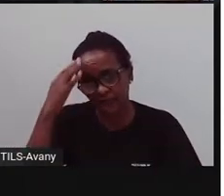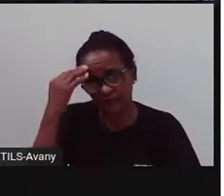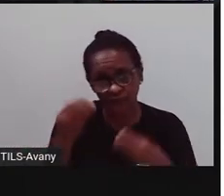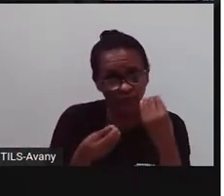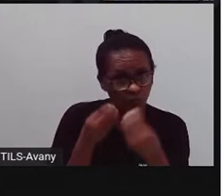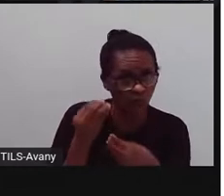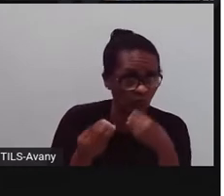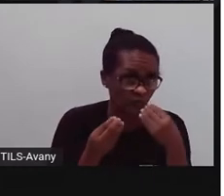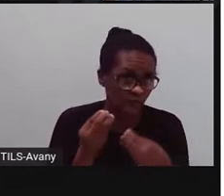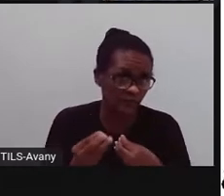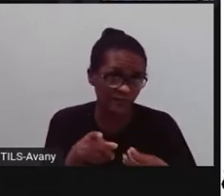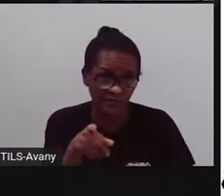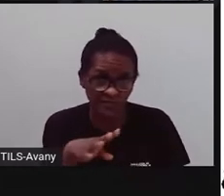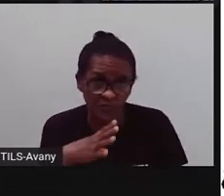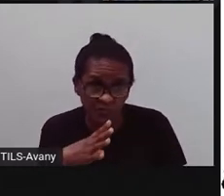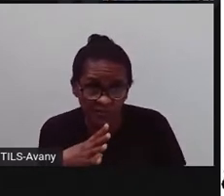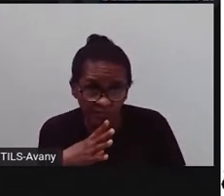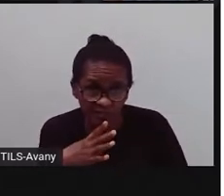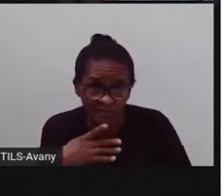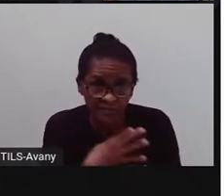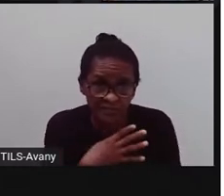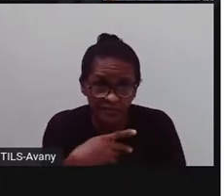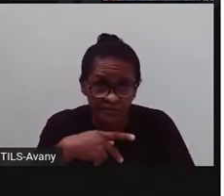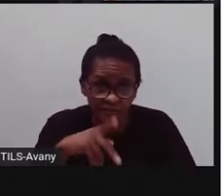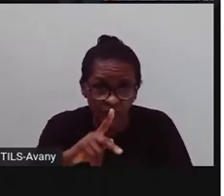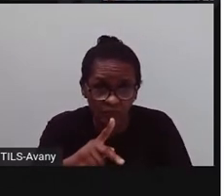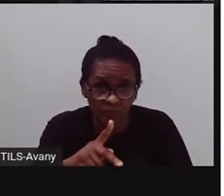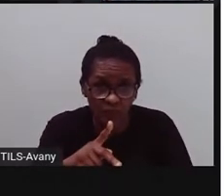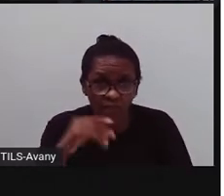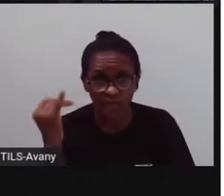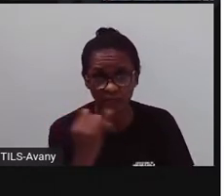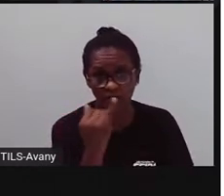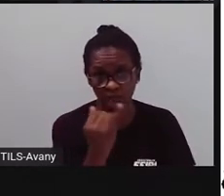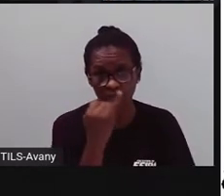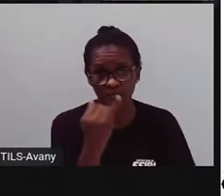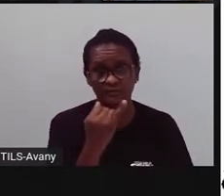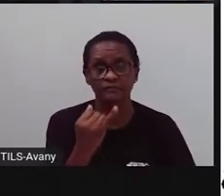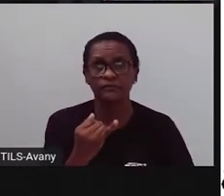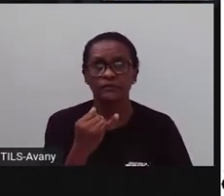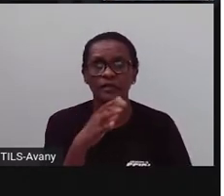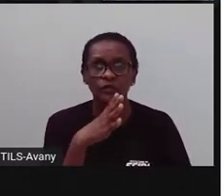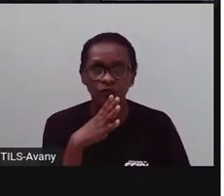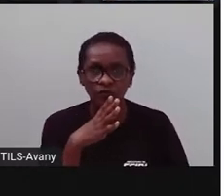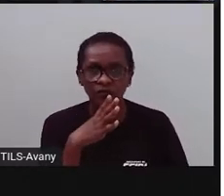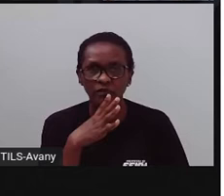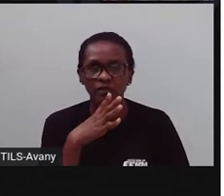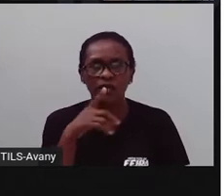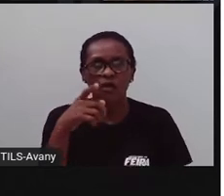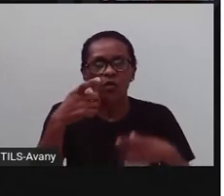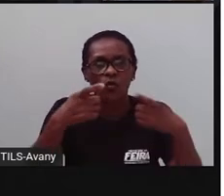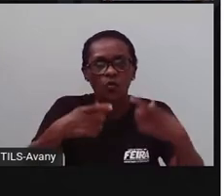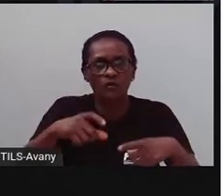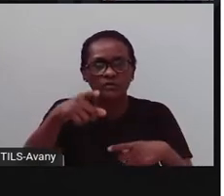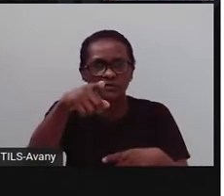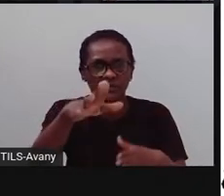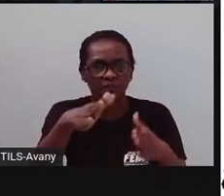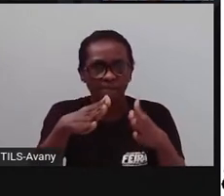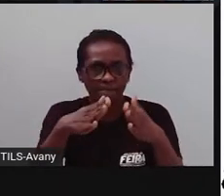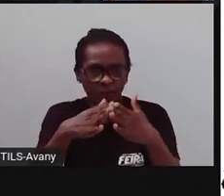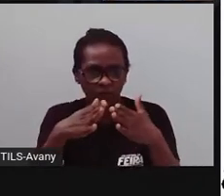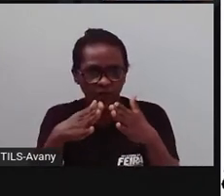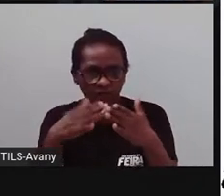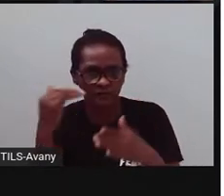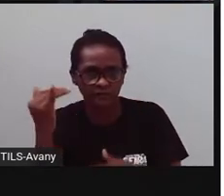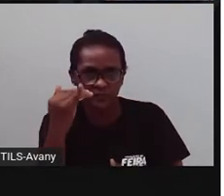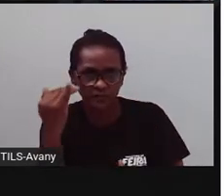né? Se você conhece a sua cidade, né? É muito importante a gente conhecer o local onde nós vivemos, né? A